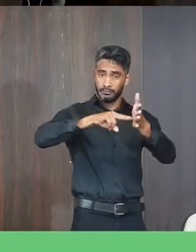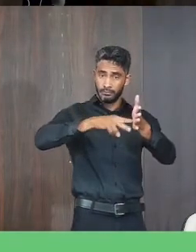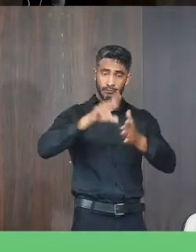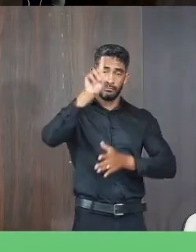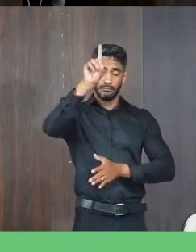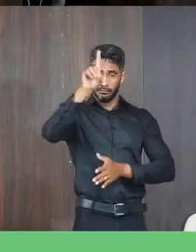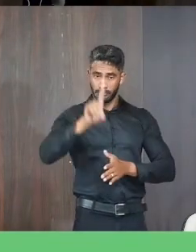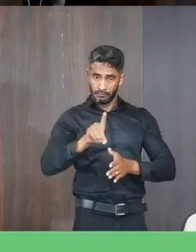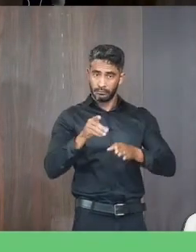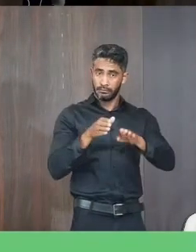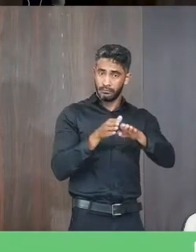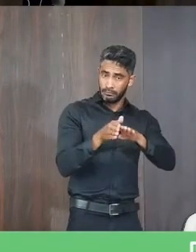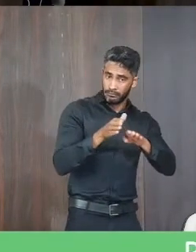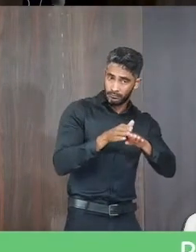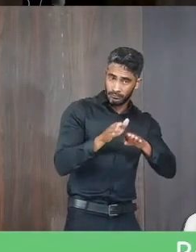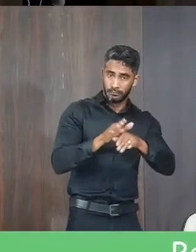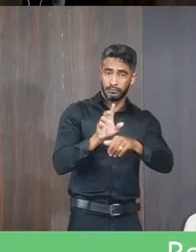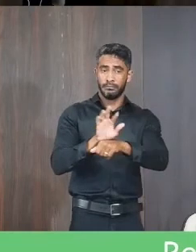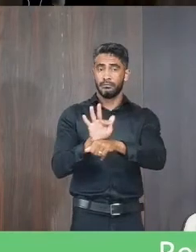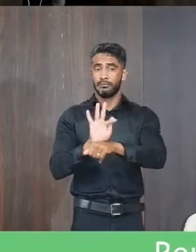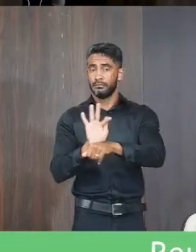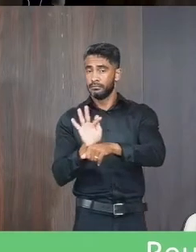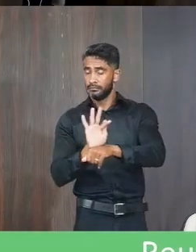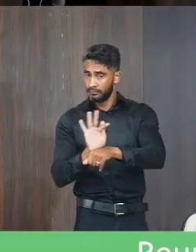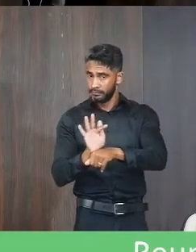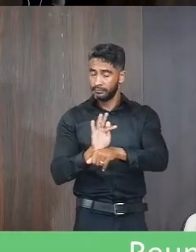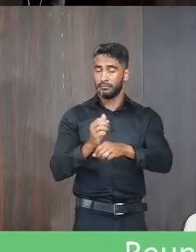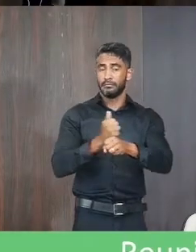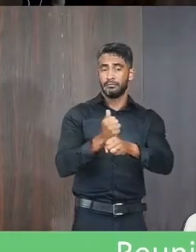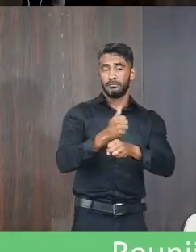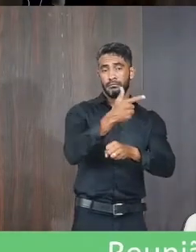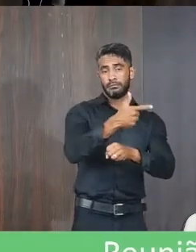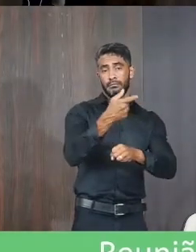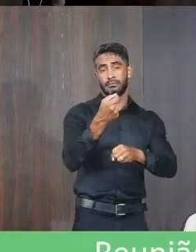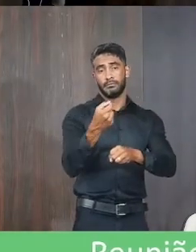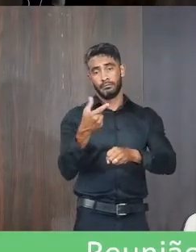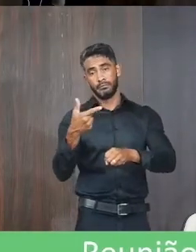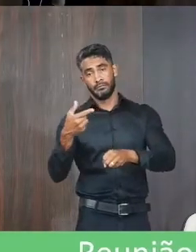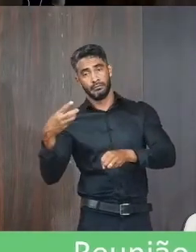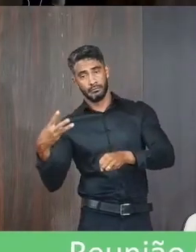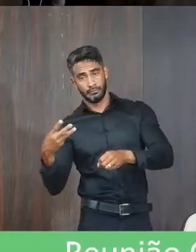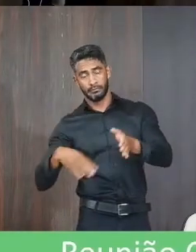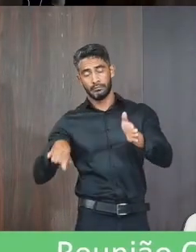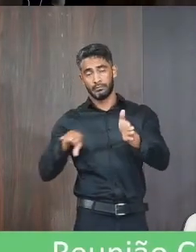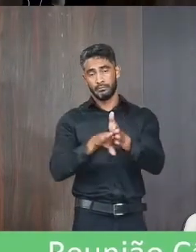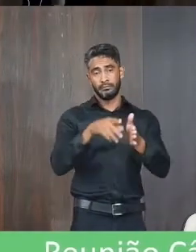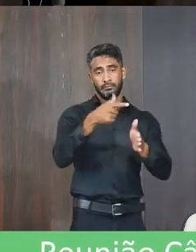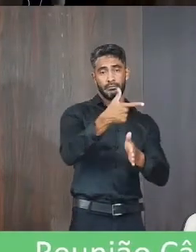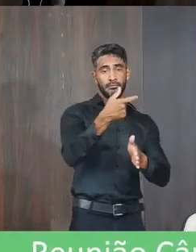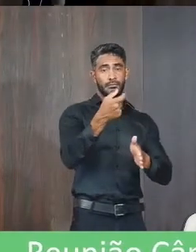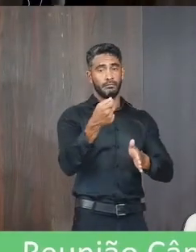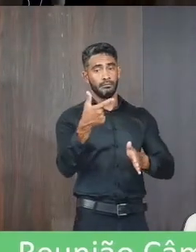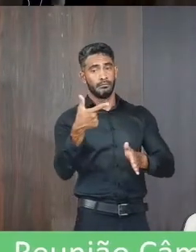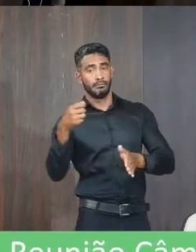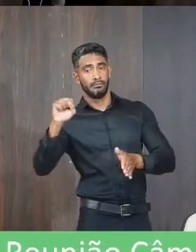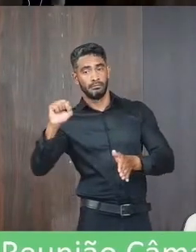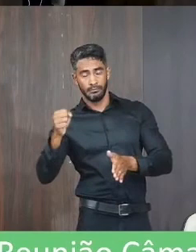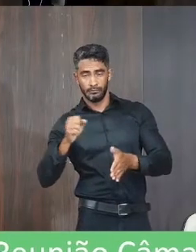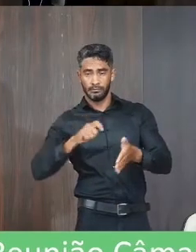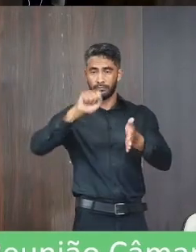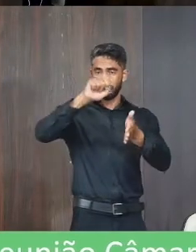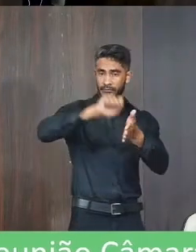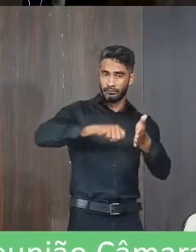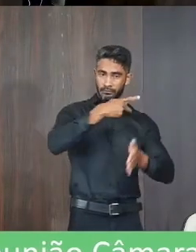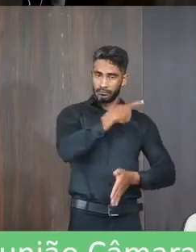Diretoria e Conselho Fiscal para o Quinquênio 2023-2028. Atenciosamente, vai